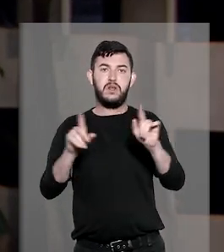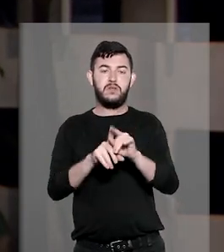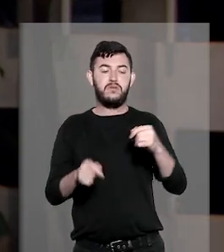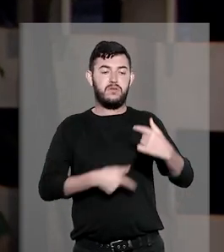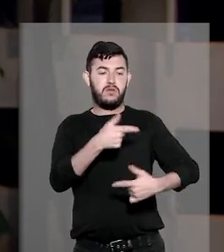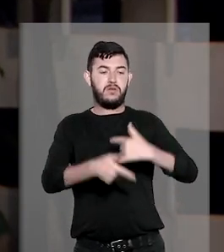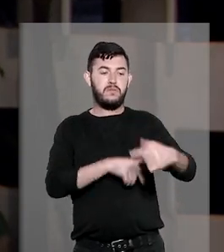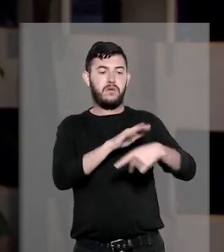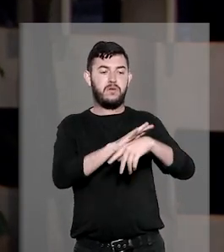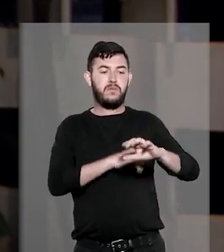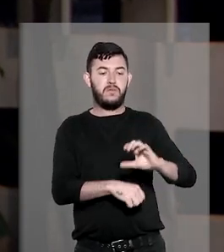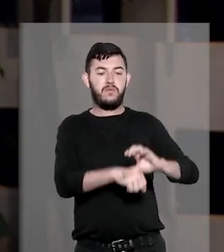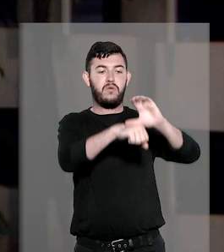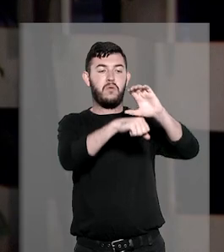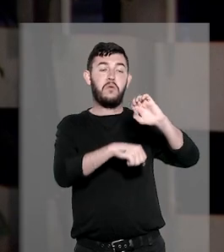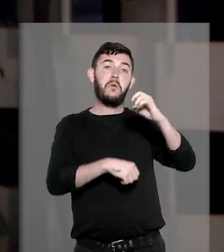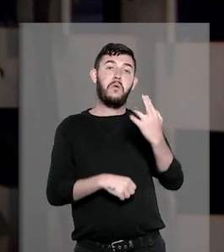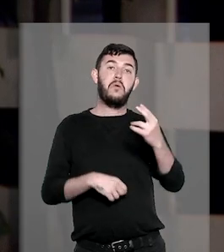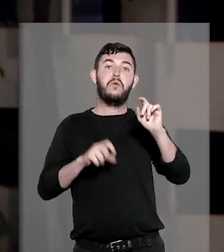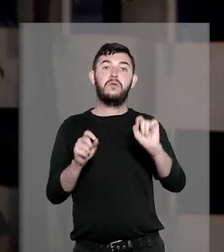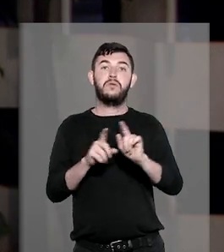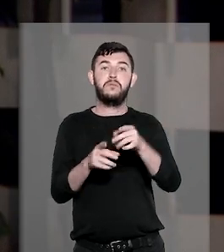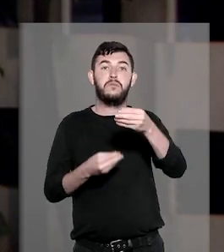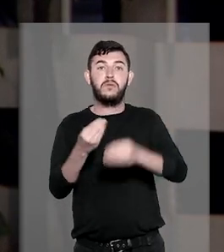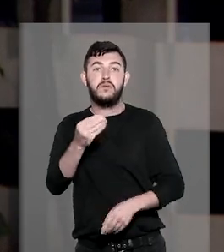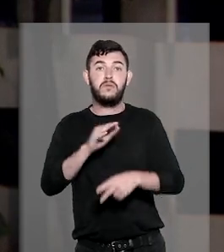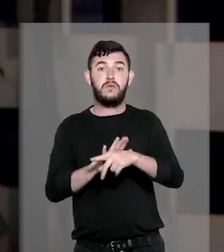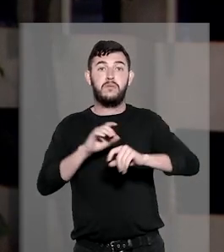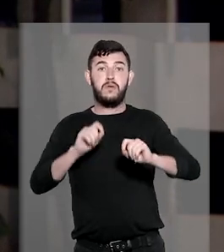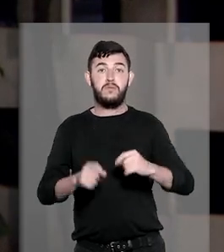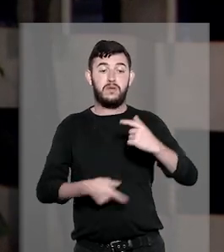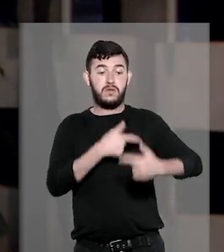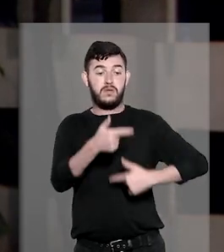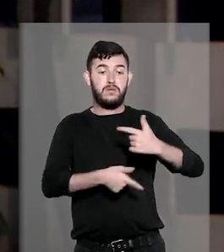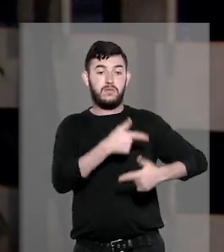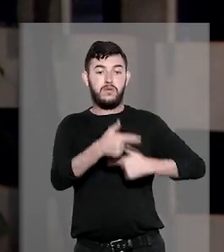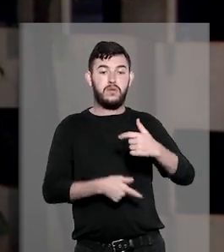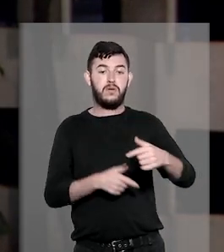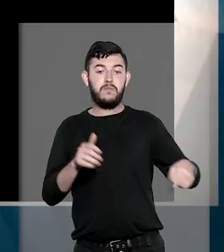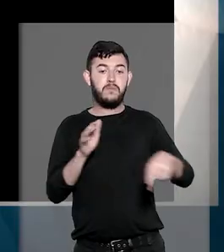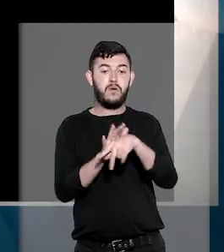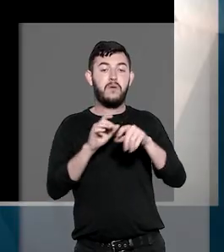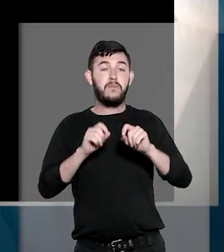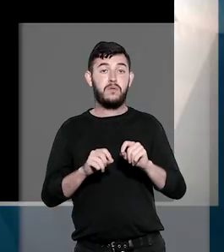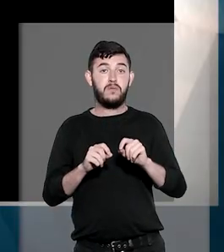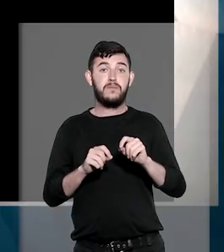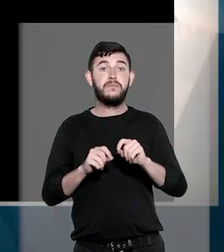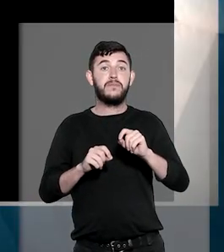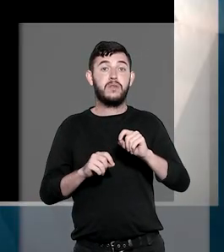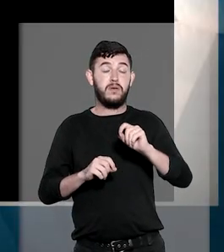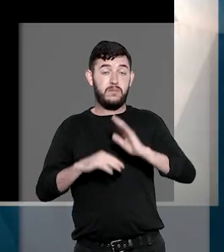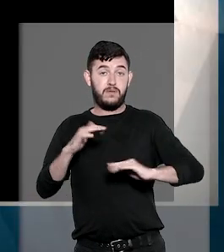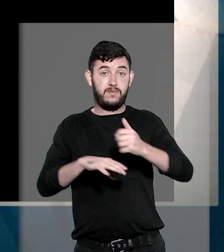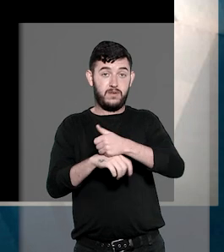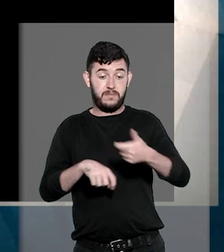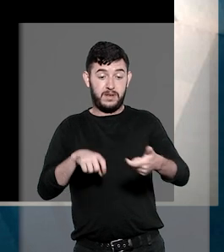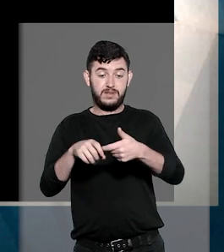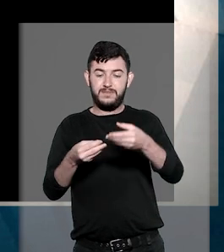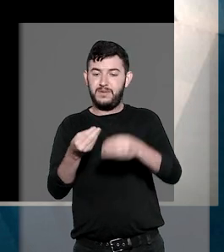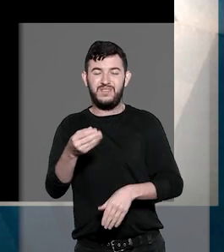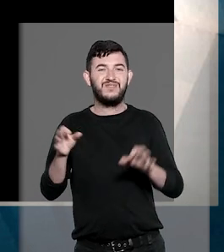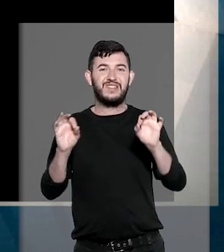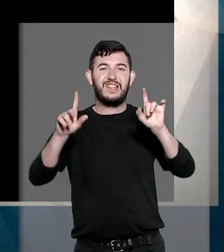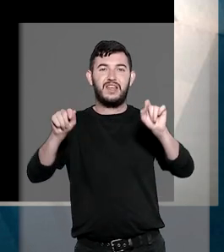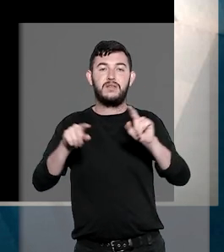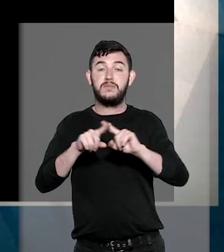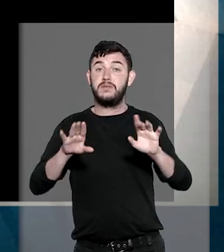do Conselho nem interferem nas atribuições dos profissionais da medicina. No STJ, a primeira turma acolheu os